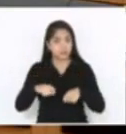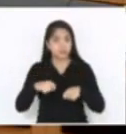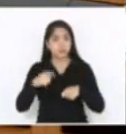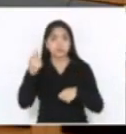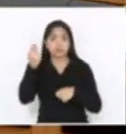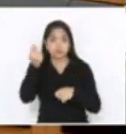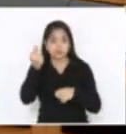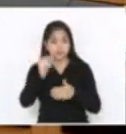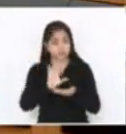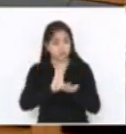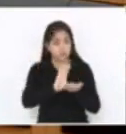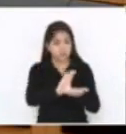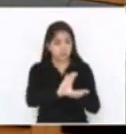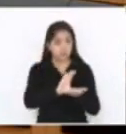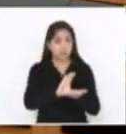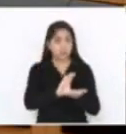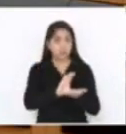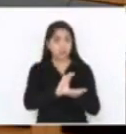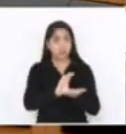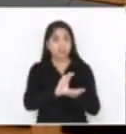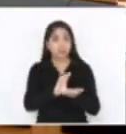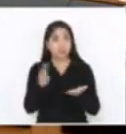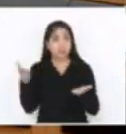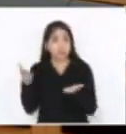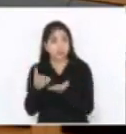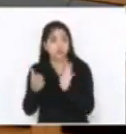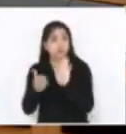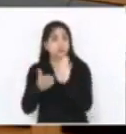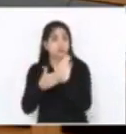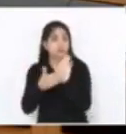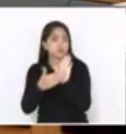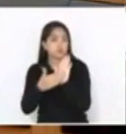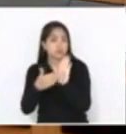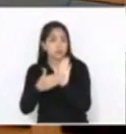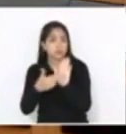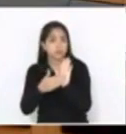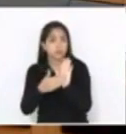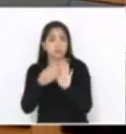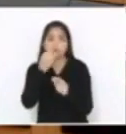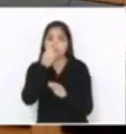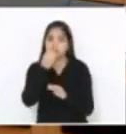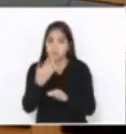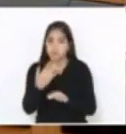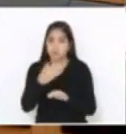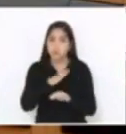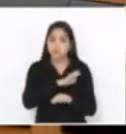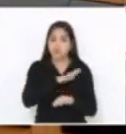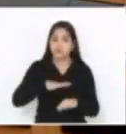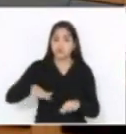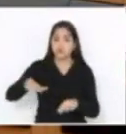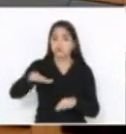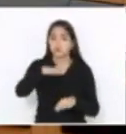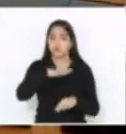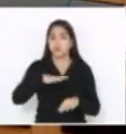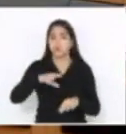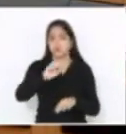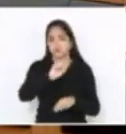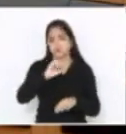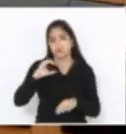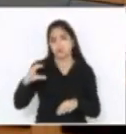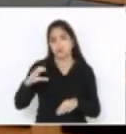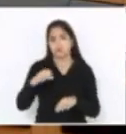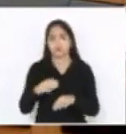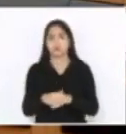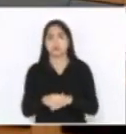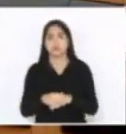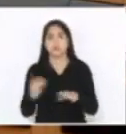recursos e o que nós estamos propondo é bom para Santa Catarina, é bom para a